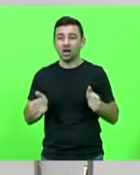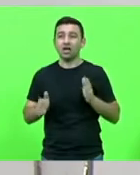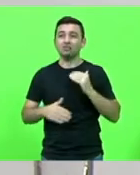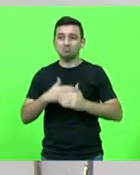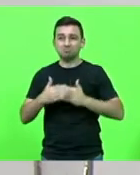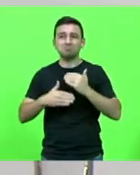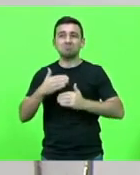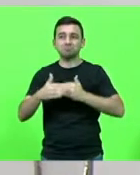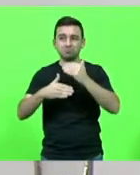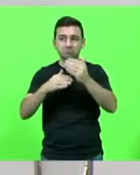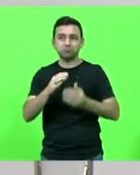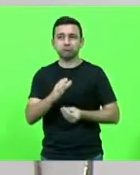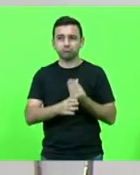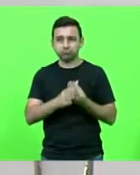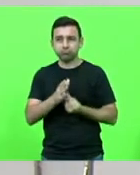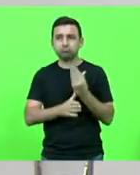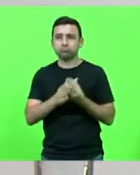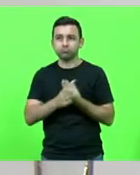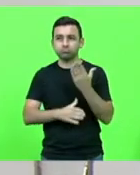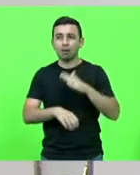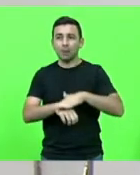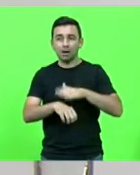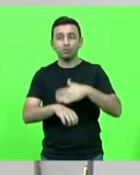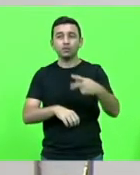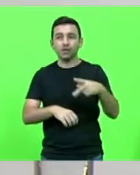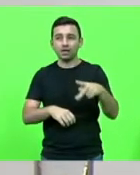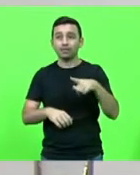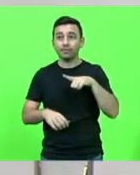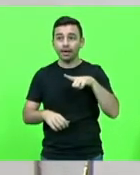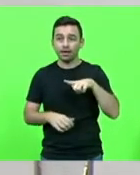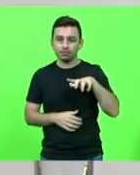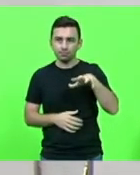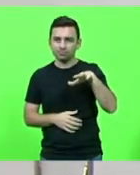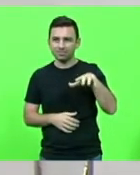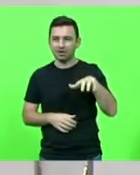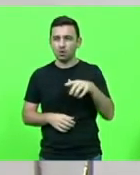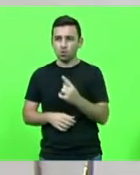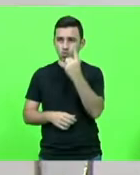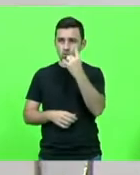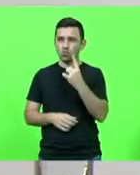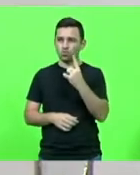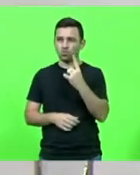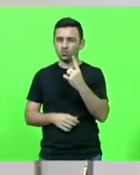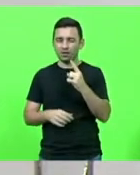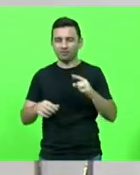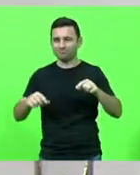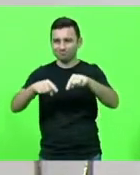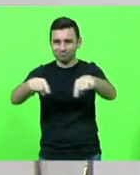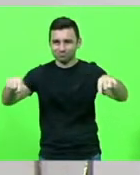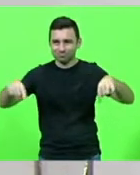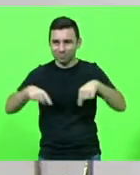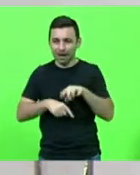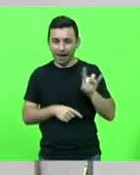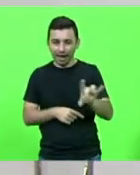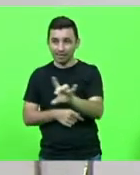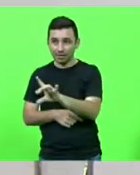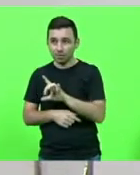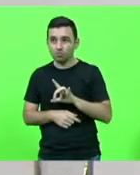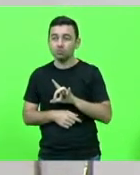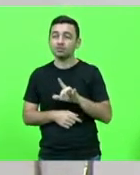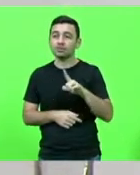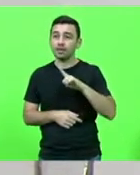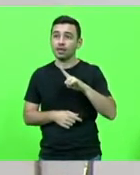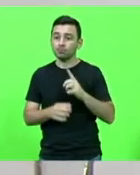produtores maricultores eles produzem tem as colônias tem um hectare cada um tem as colônias de ostra de marisco e eles produzem em conjunto